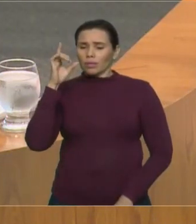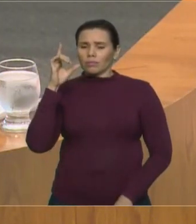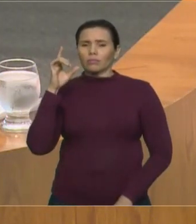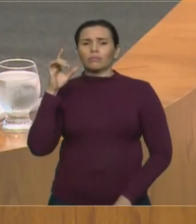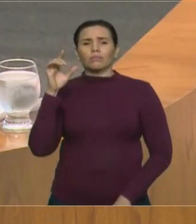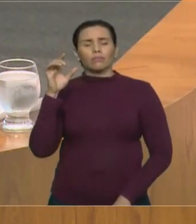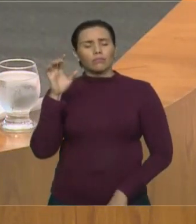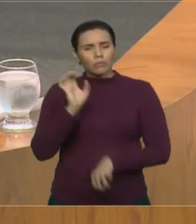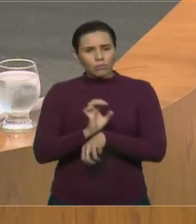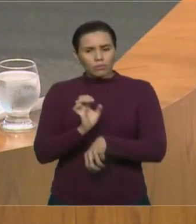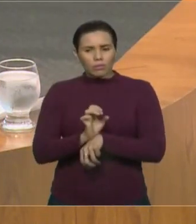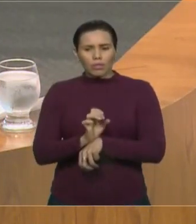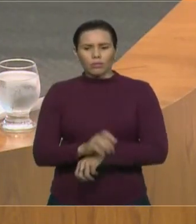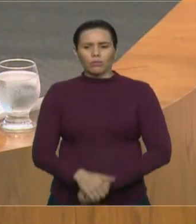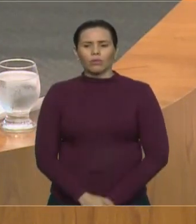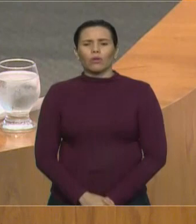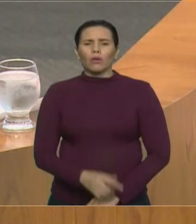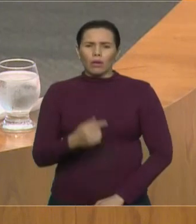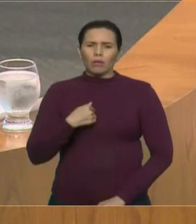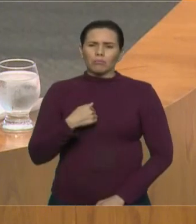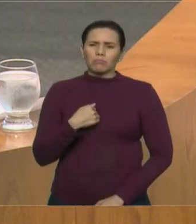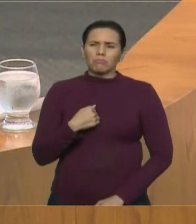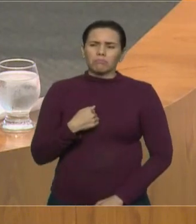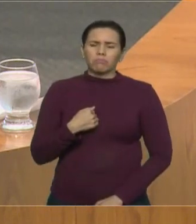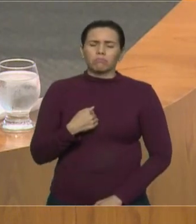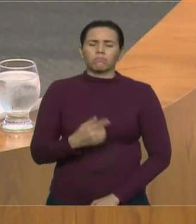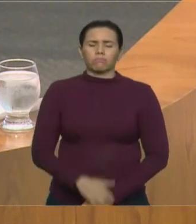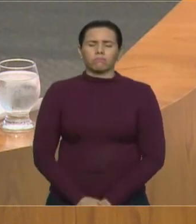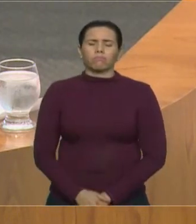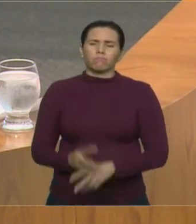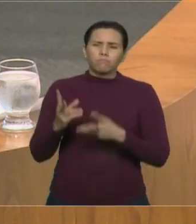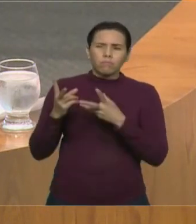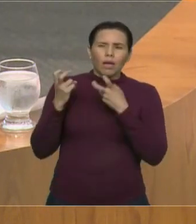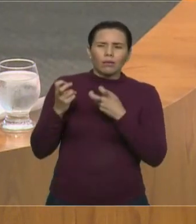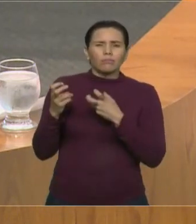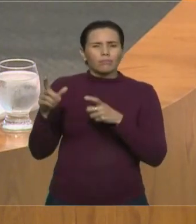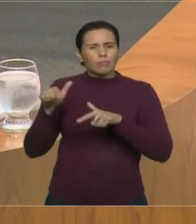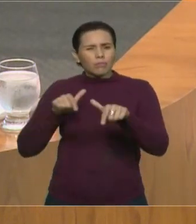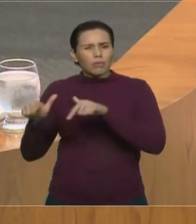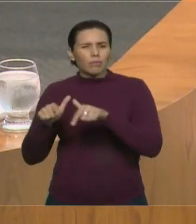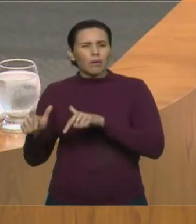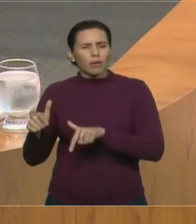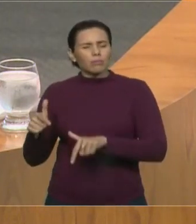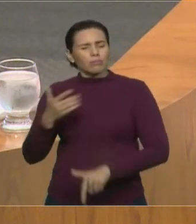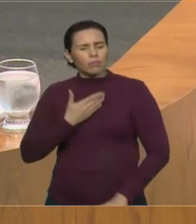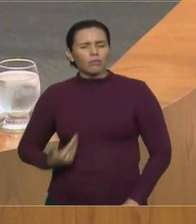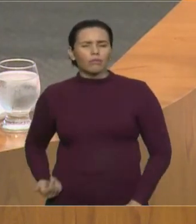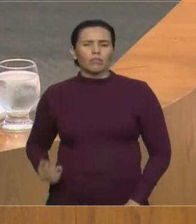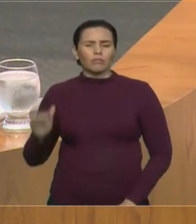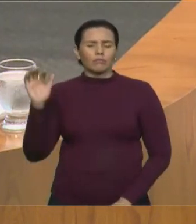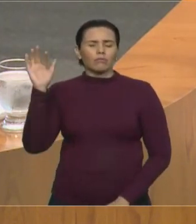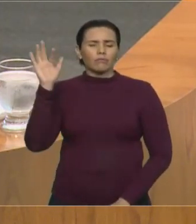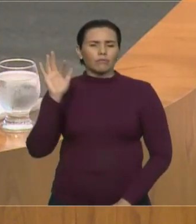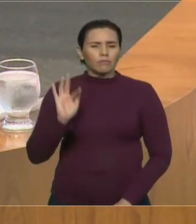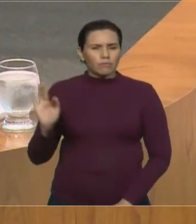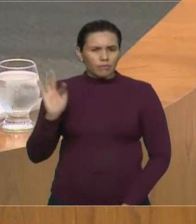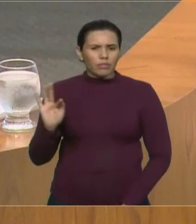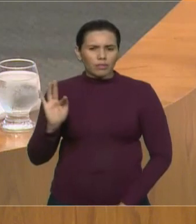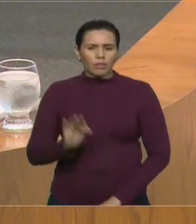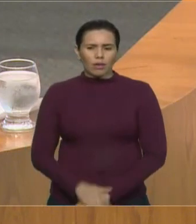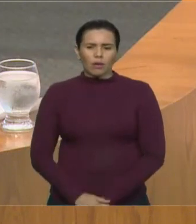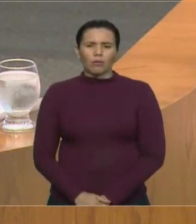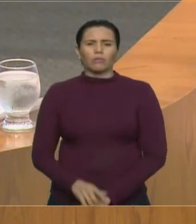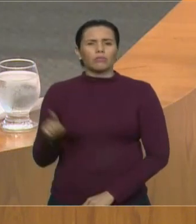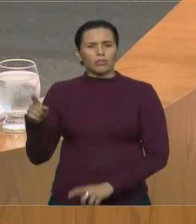deputado também, têm admiração do governo, do seu governo que tem dado certo e se